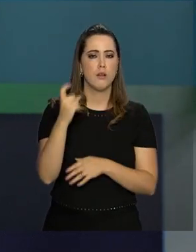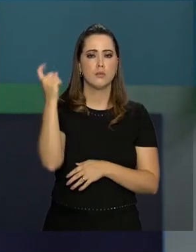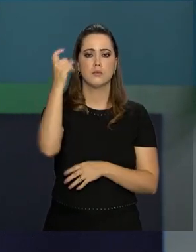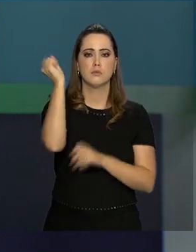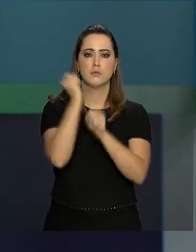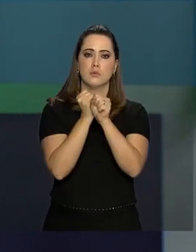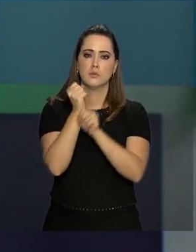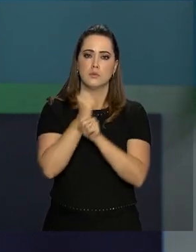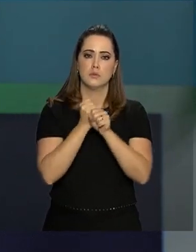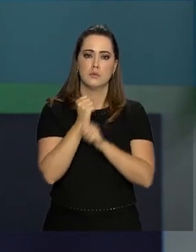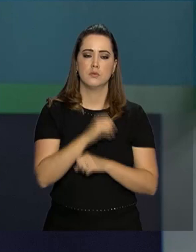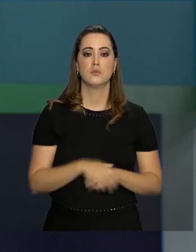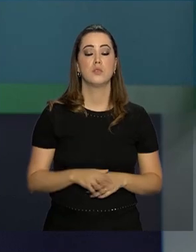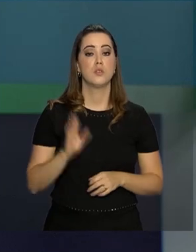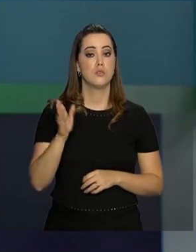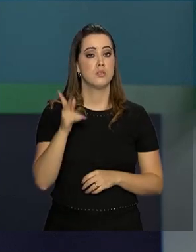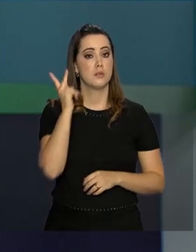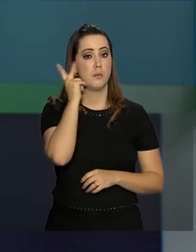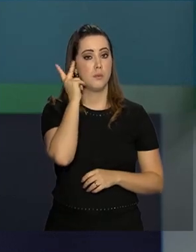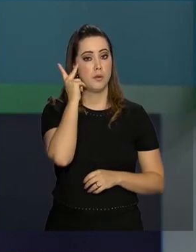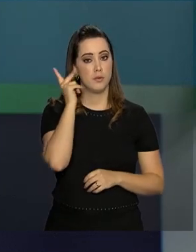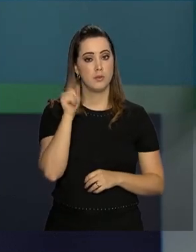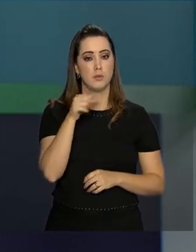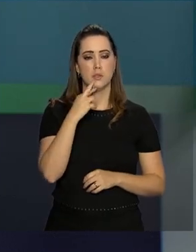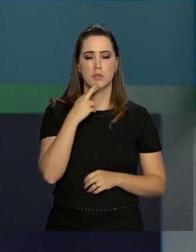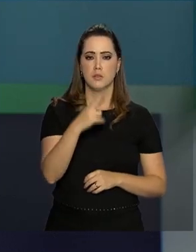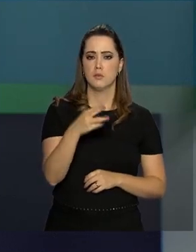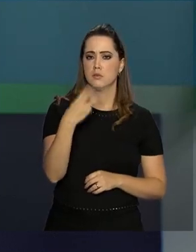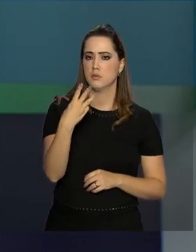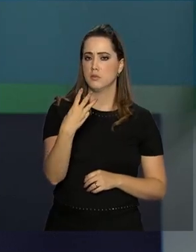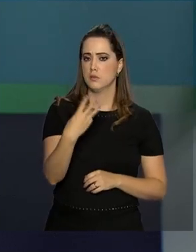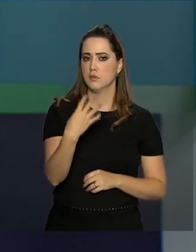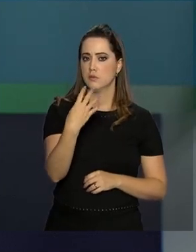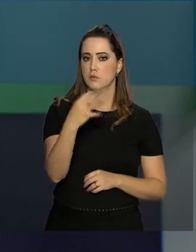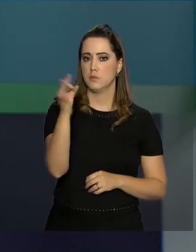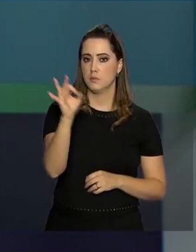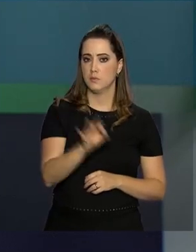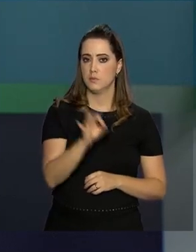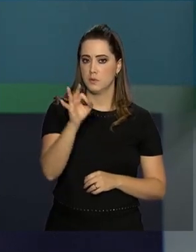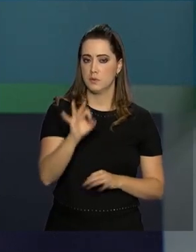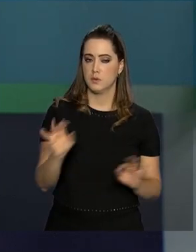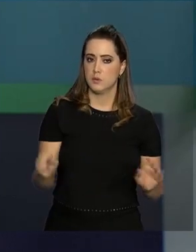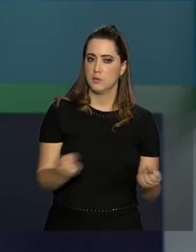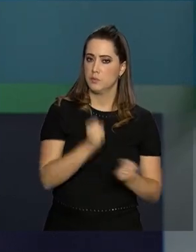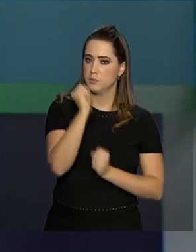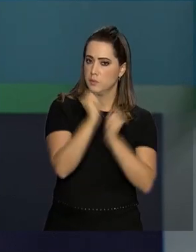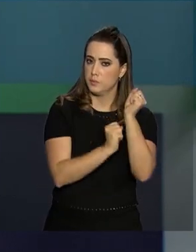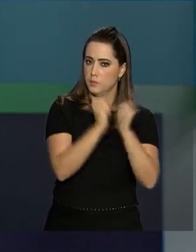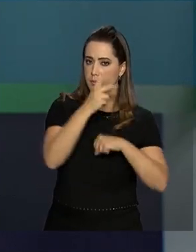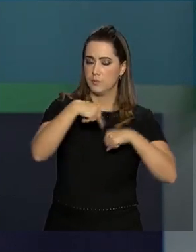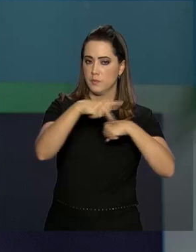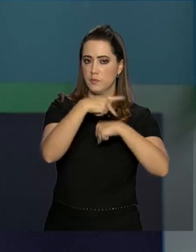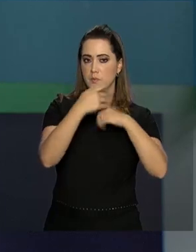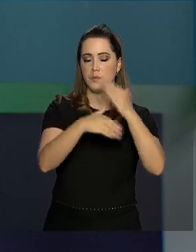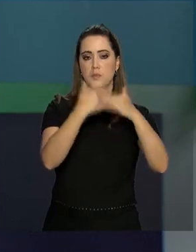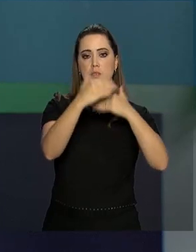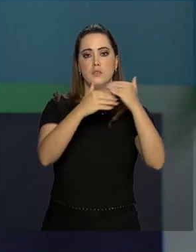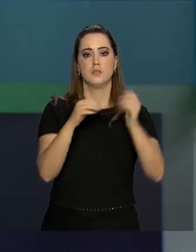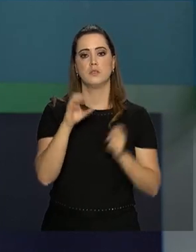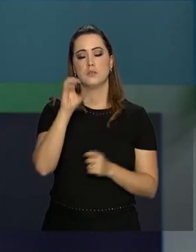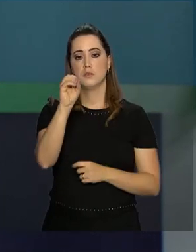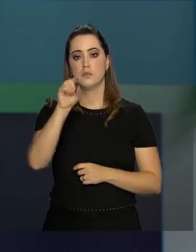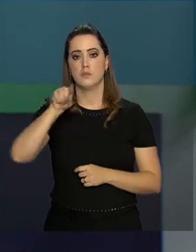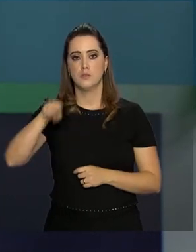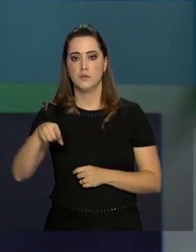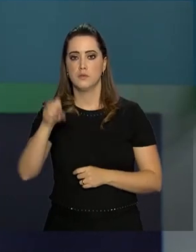maiores altas no ano. Já o estado de São Paulo, que responde por cerca de 34% da produção industrial do país,